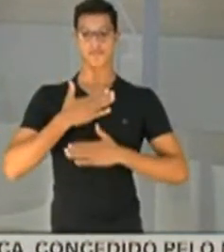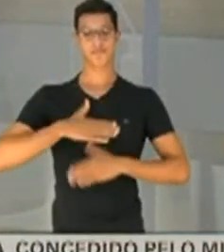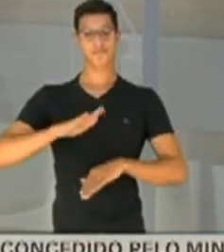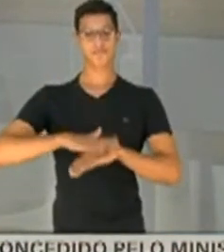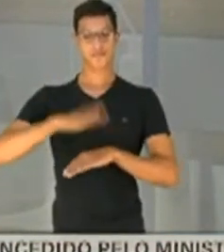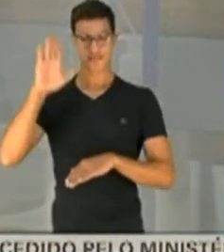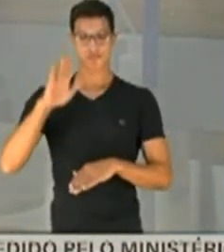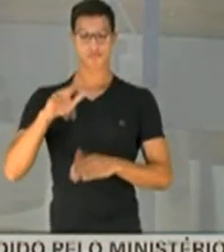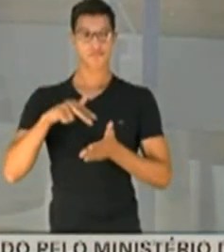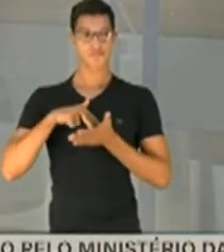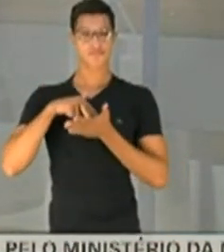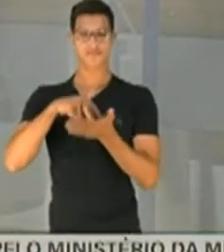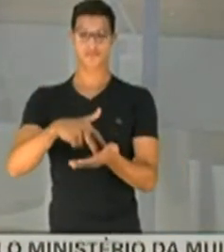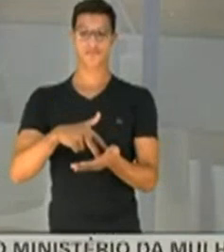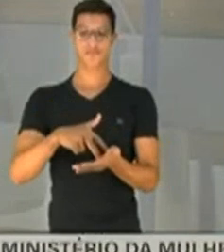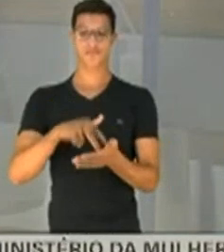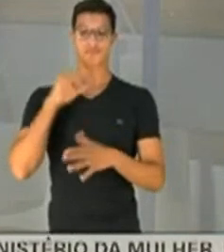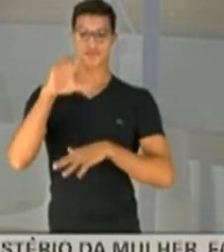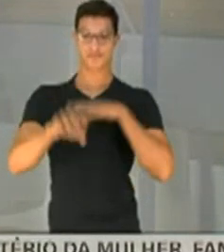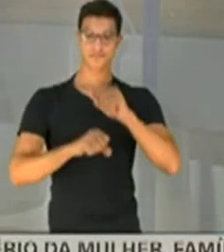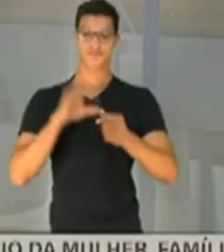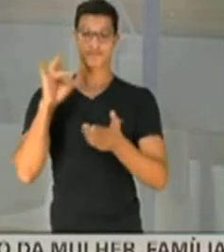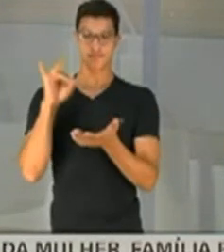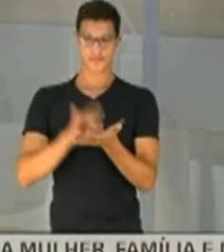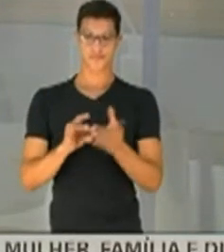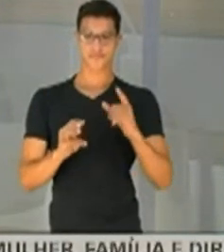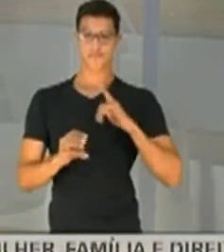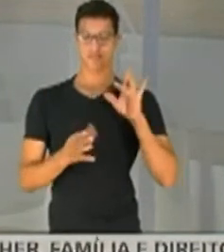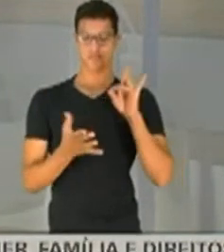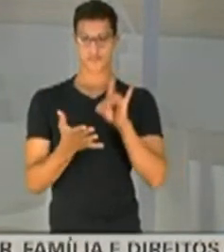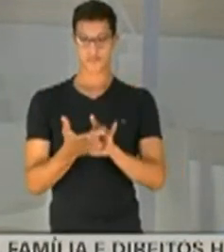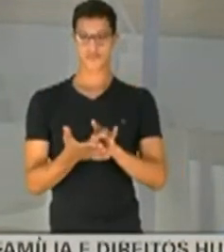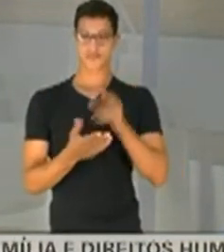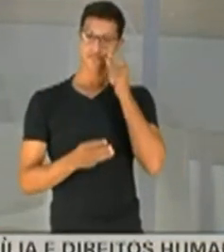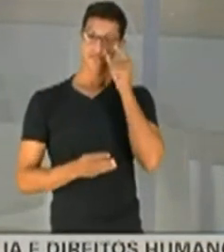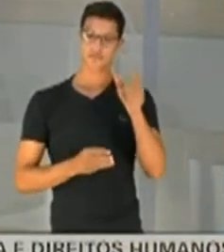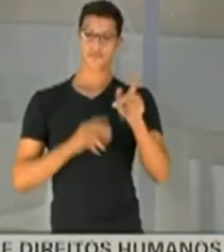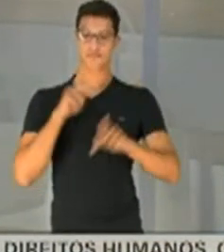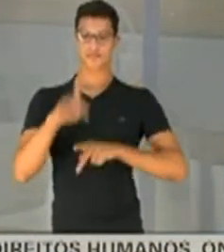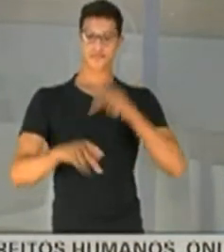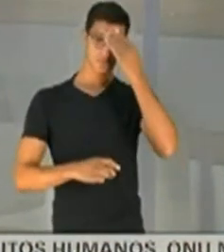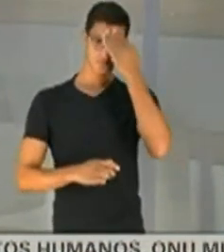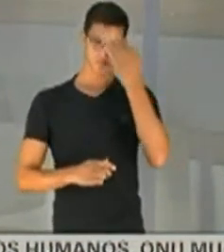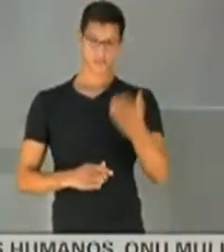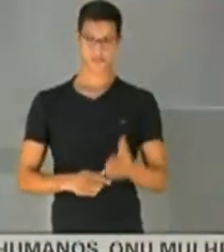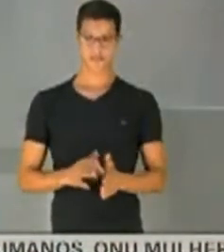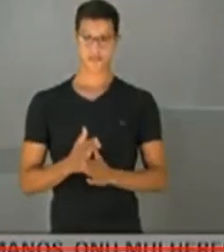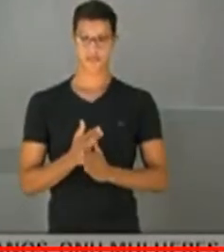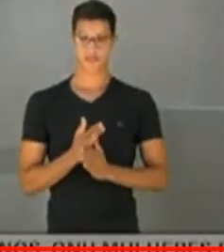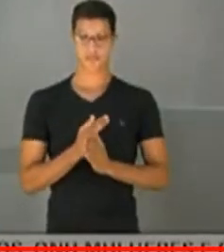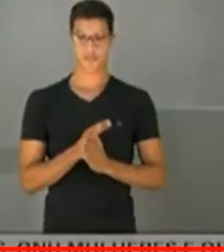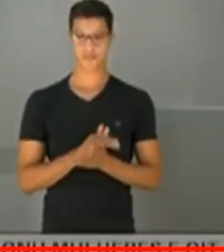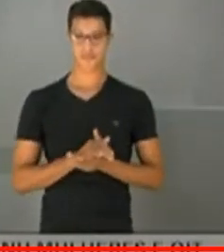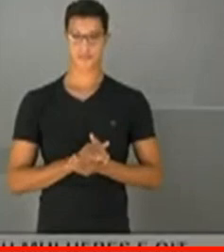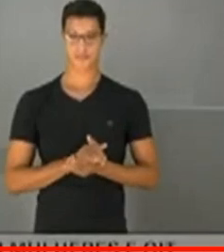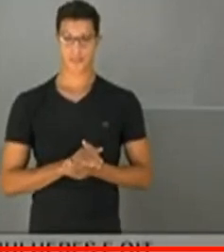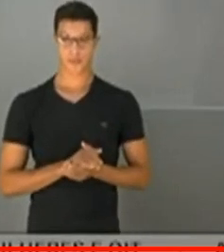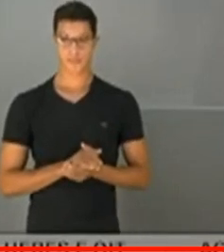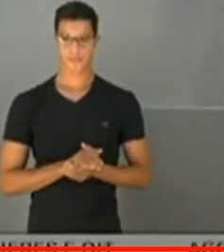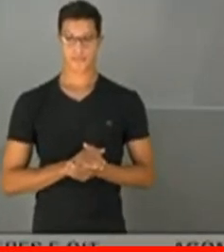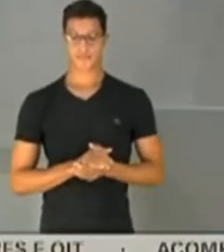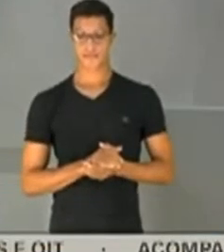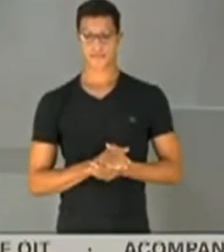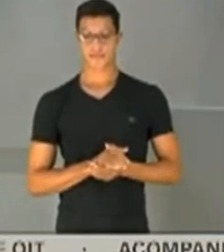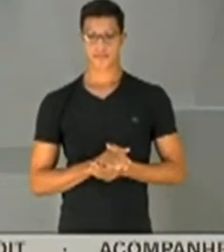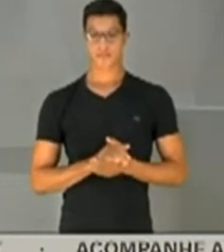mais firmeza para buscar realmente a verdade e o interesse para o povo. Muito obrigado, senhor presidente. Obrigado, senador Girão. Eu acrescentei